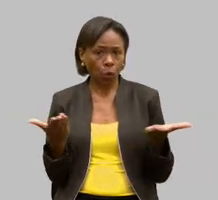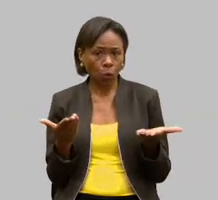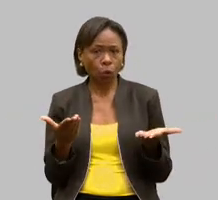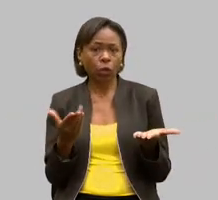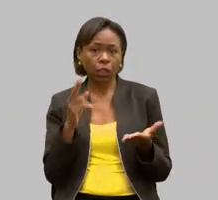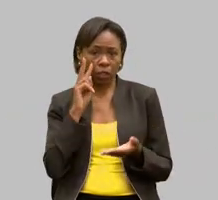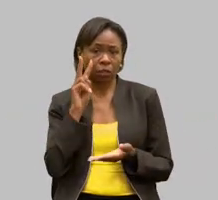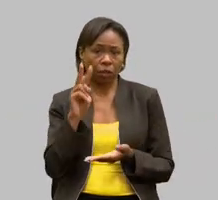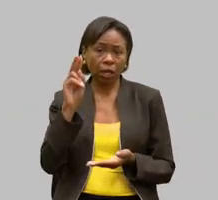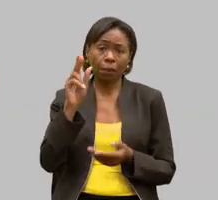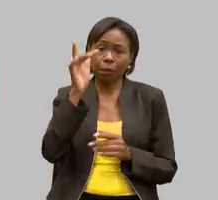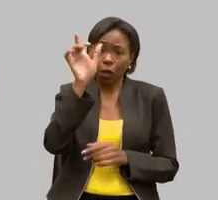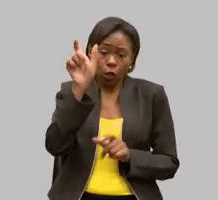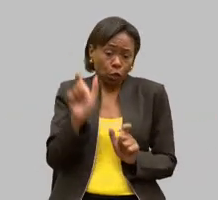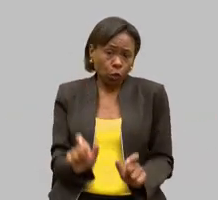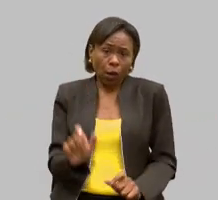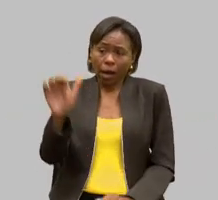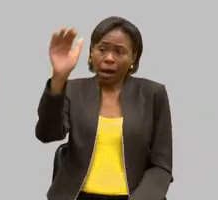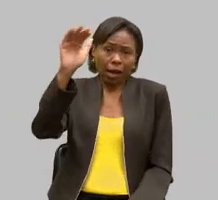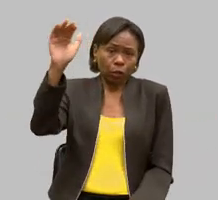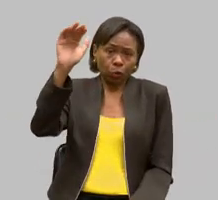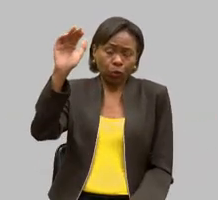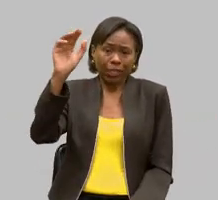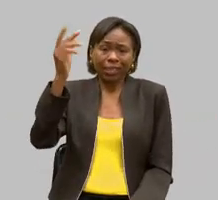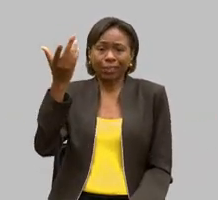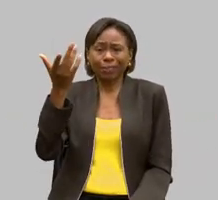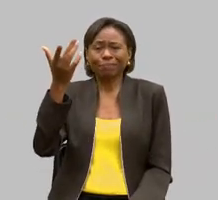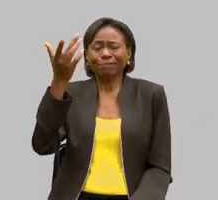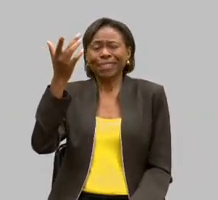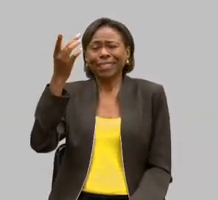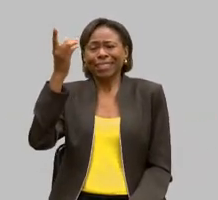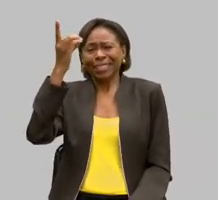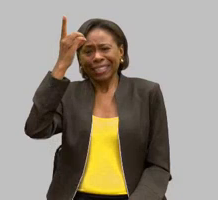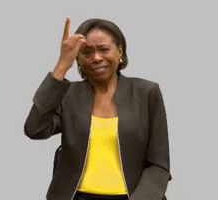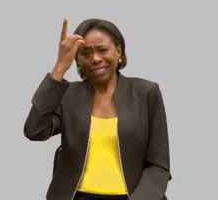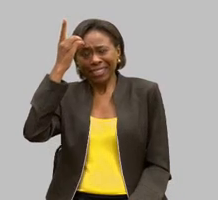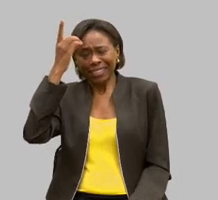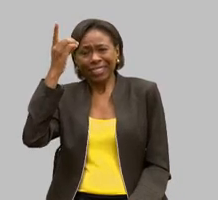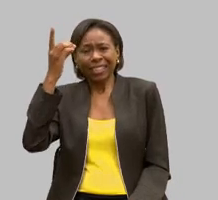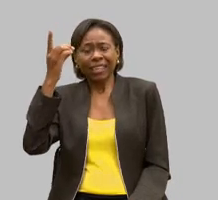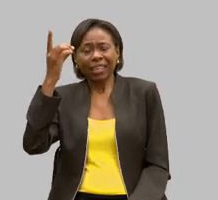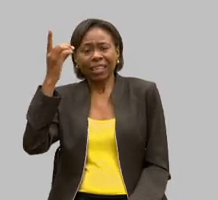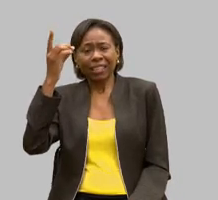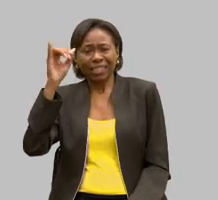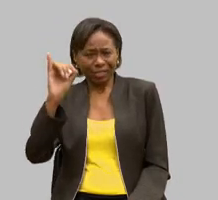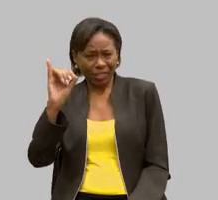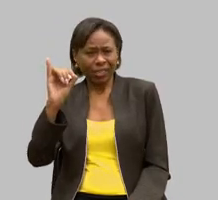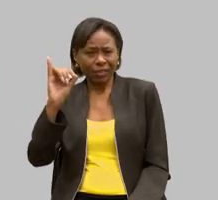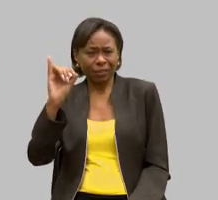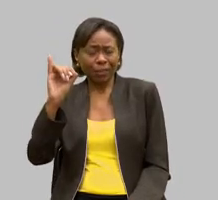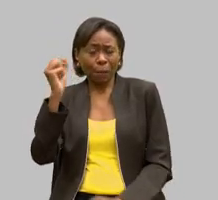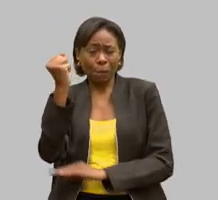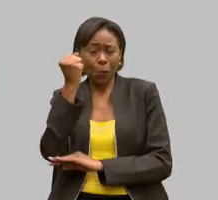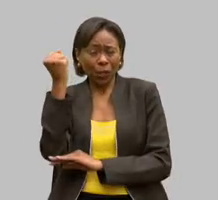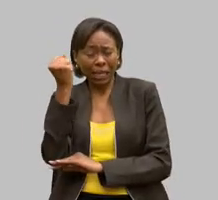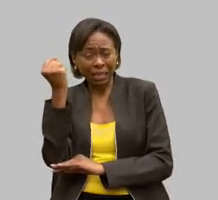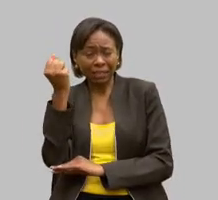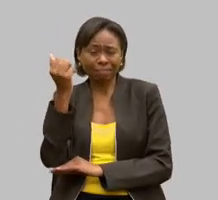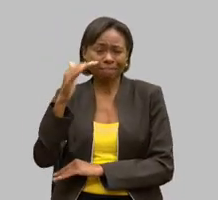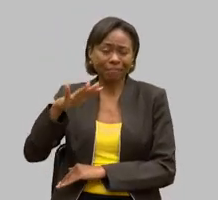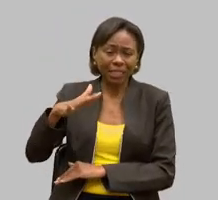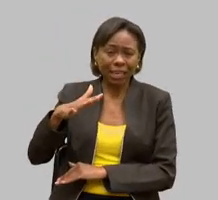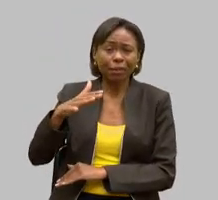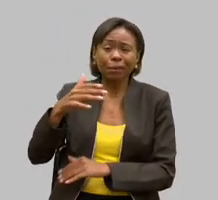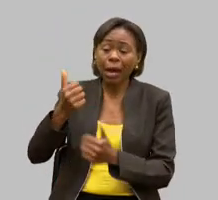adulto com deficiência intelectual moderada e grave que precisa de apoio que é um apoio que a gente chama de apoio pervasivo em todas as áreas da